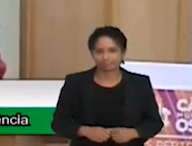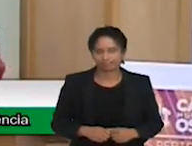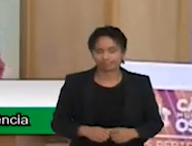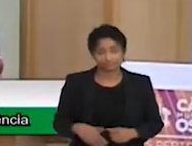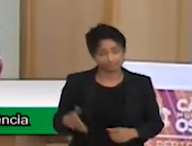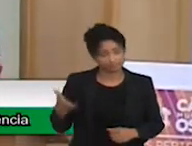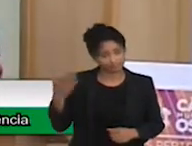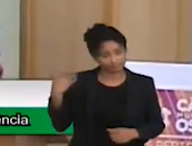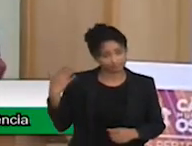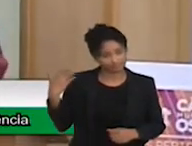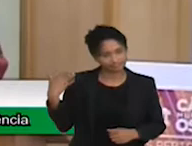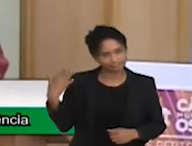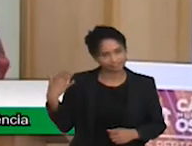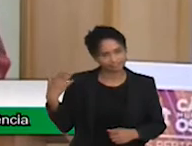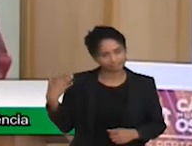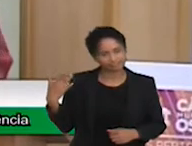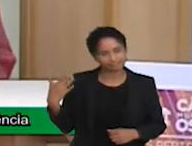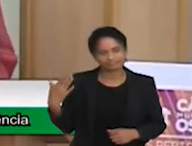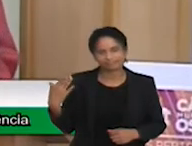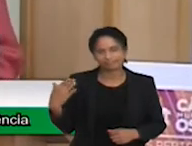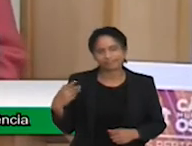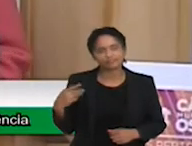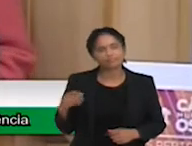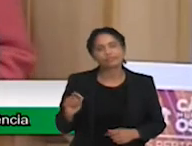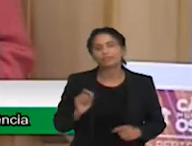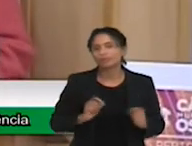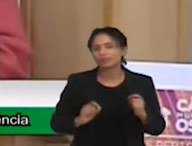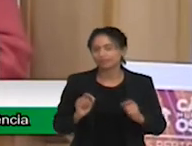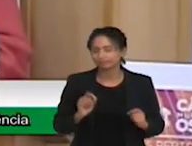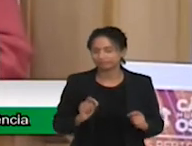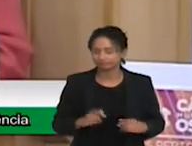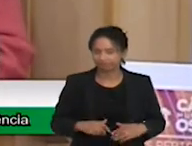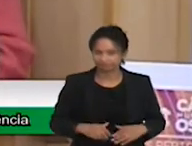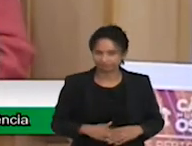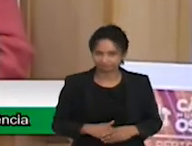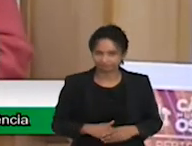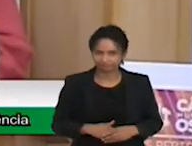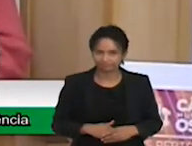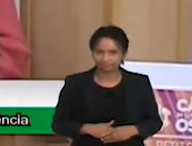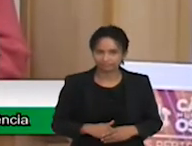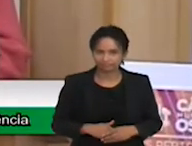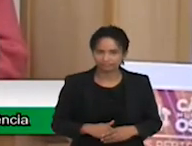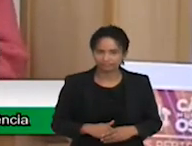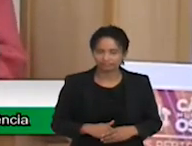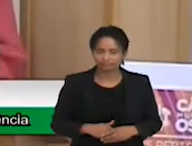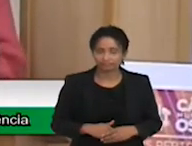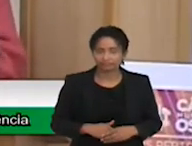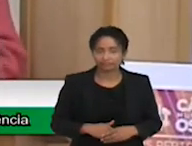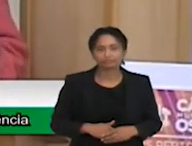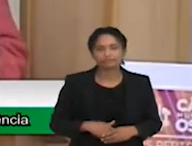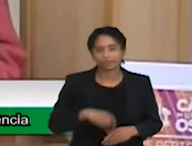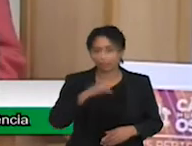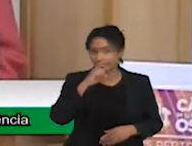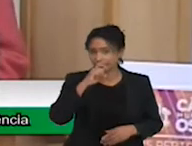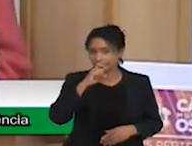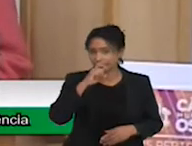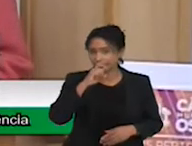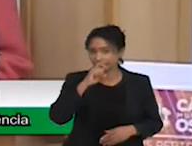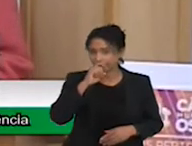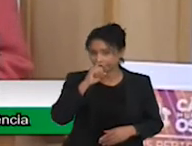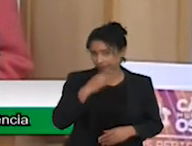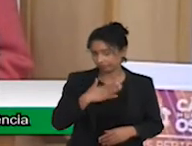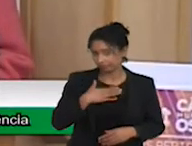prefeitos. O vereador Jacir sabe disso. E, quando ele assumiu, transformou a mansão dos